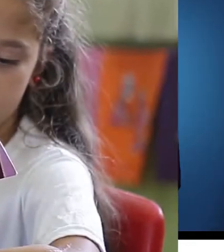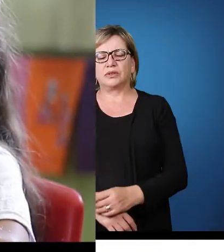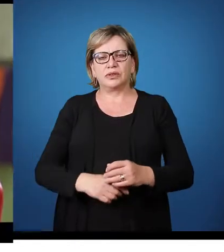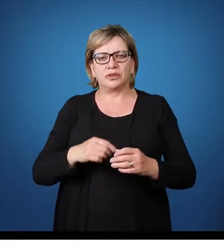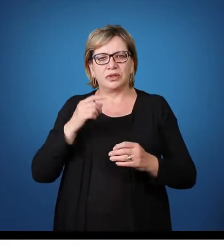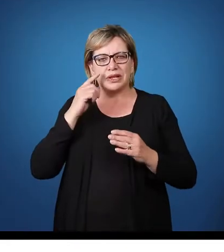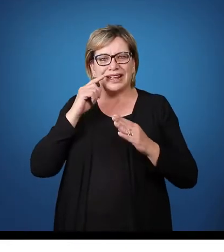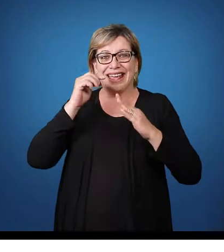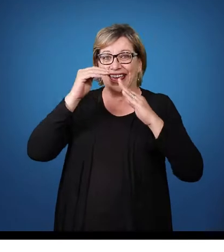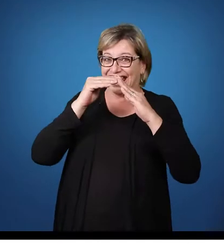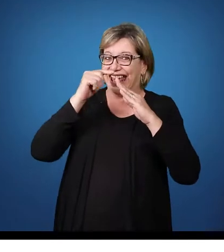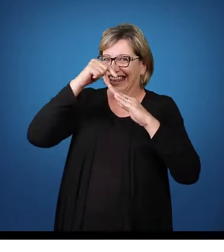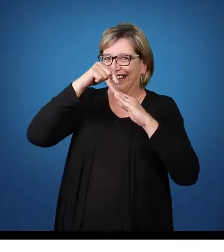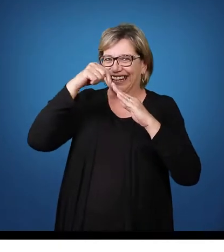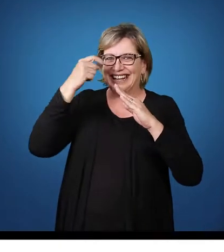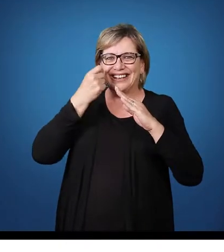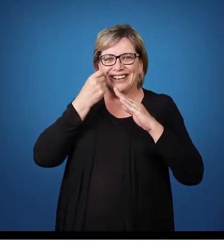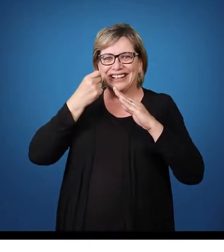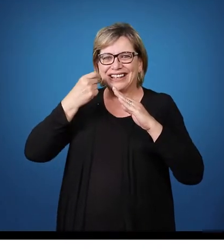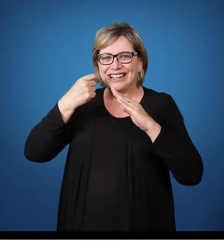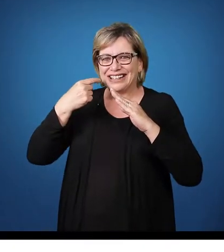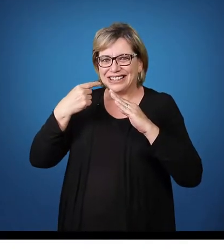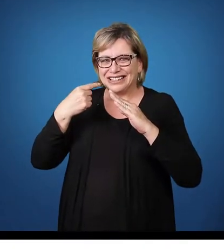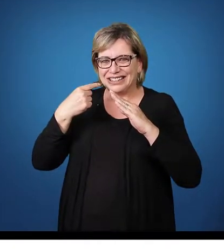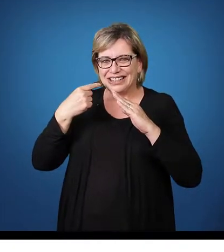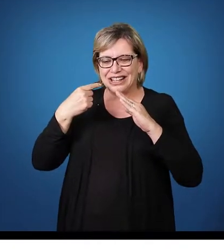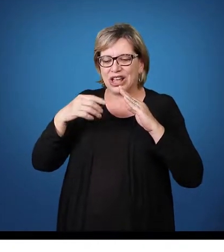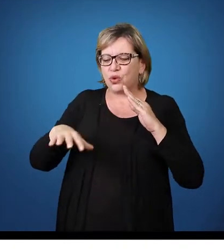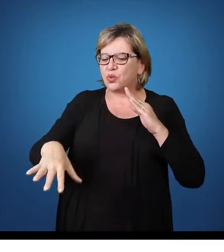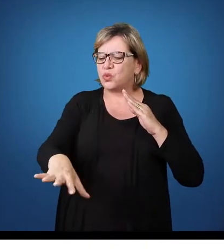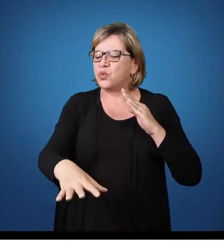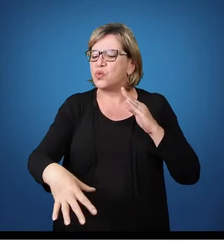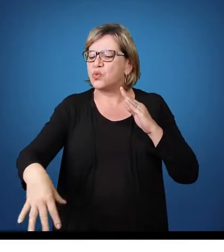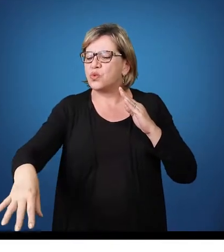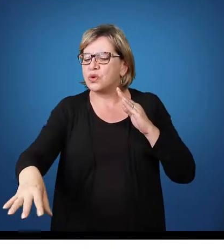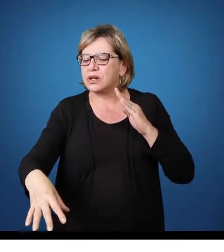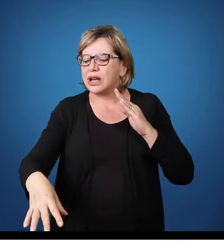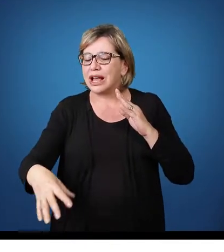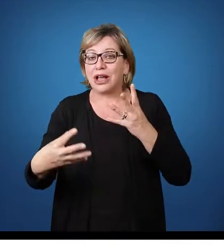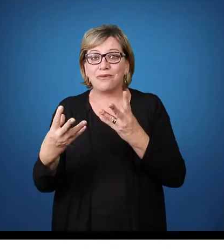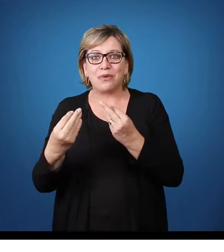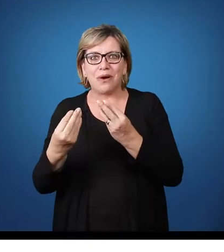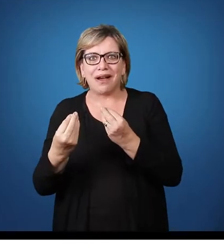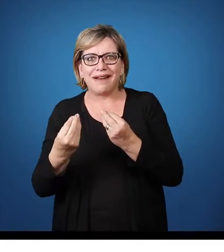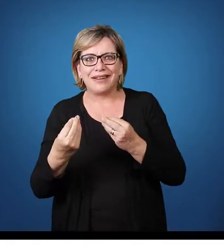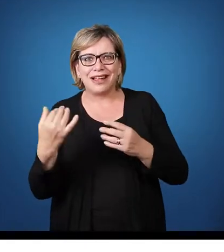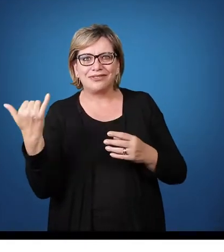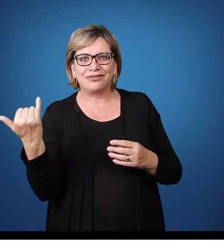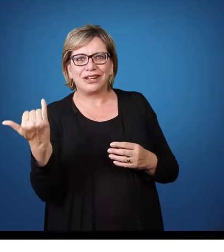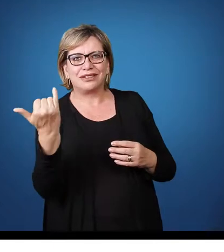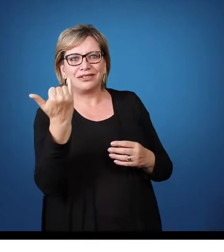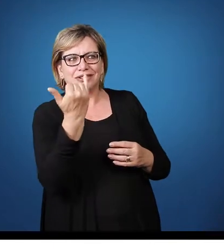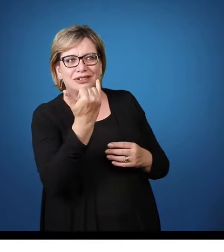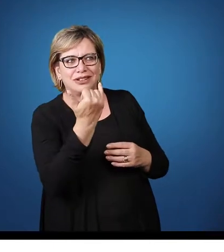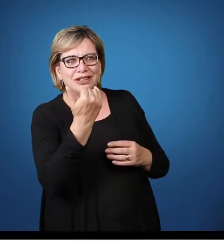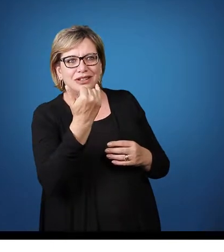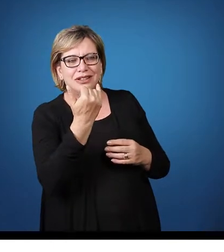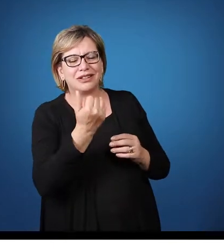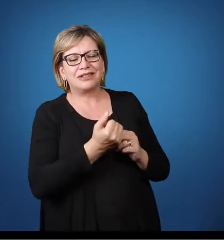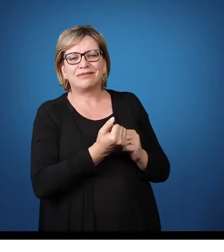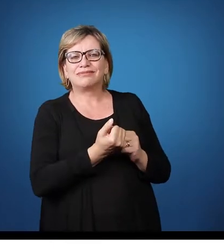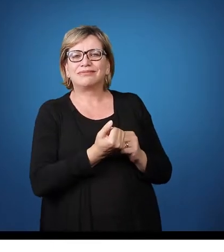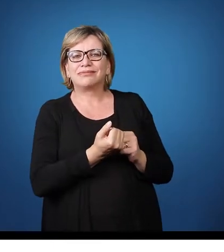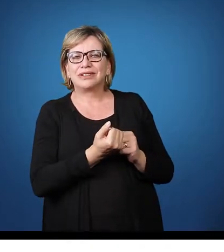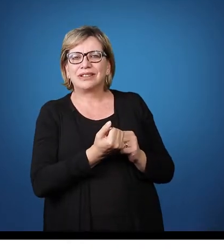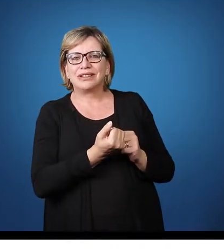Então, os bichos falaram, Gato, vá